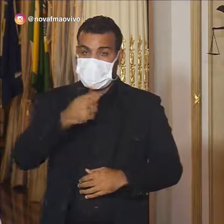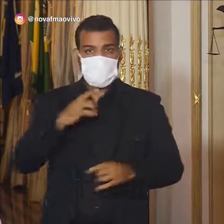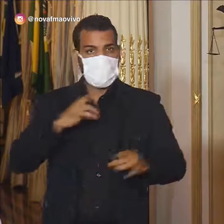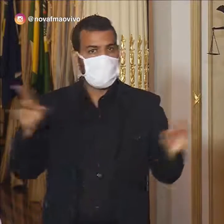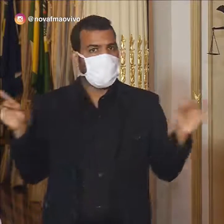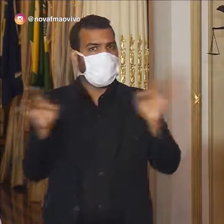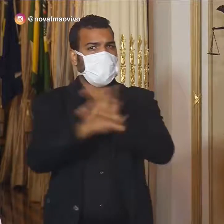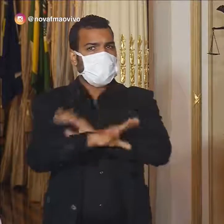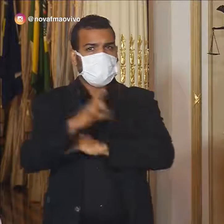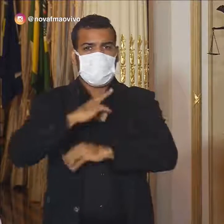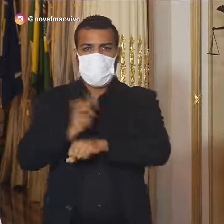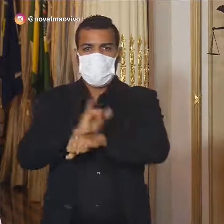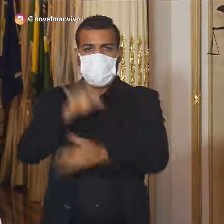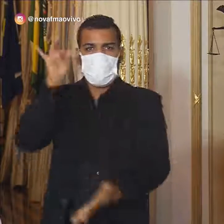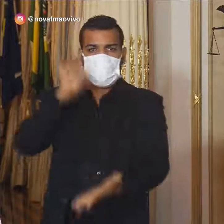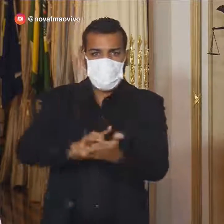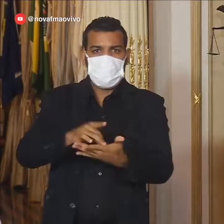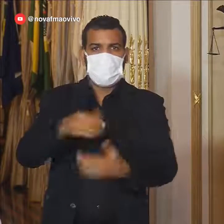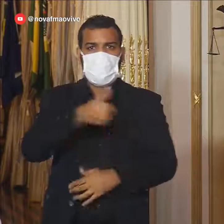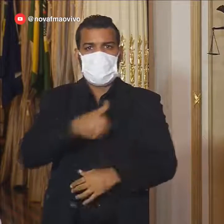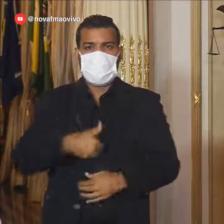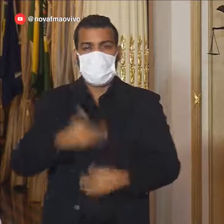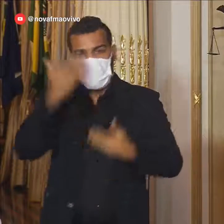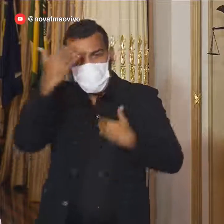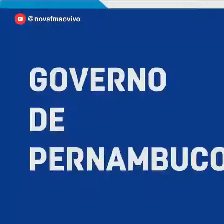no YouTube oficial do Governo. Obrigada, boa tarde. Governo de Pernambuco. Governo de Pernambuco. do Governo de Pernambuco.